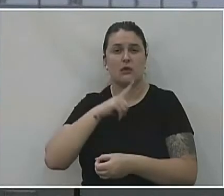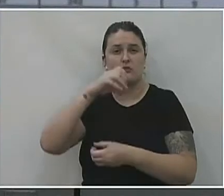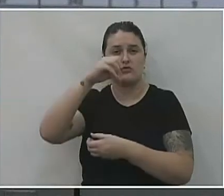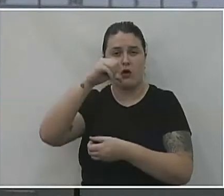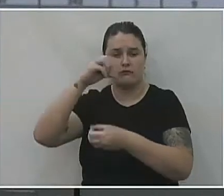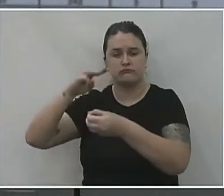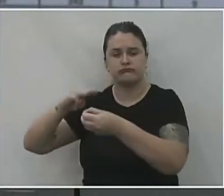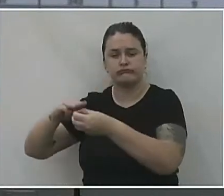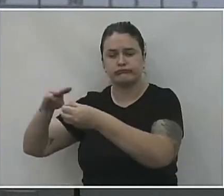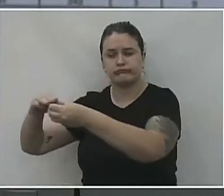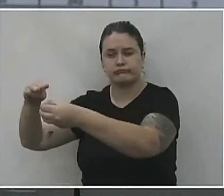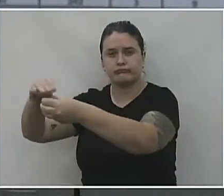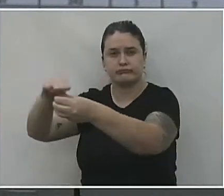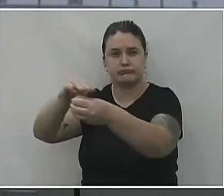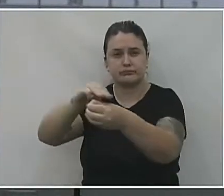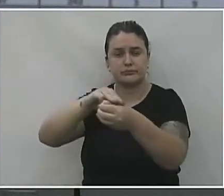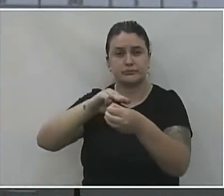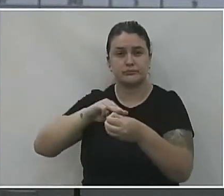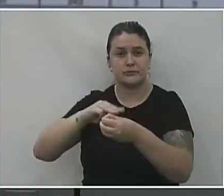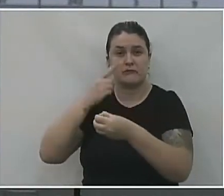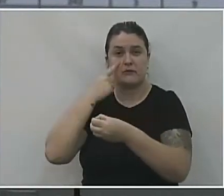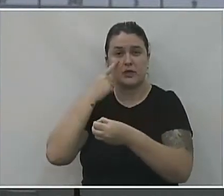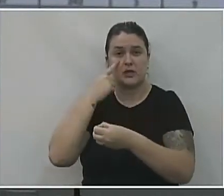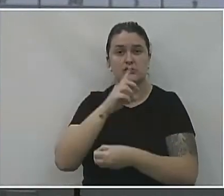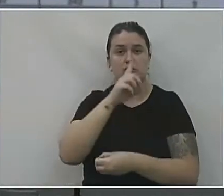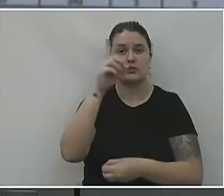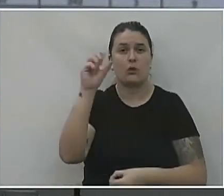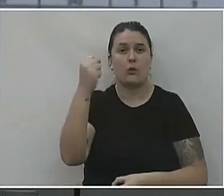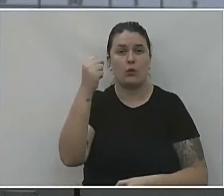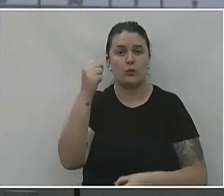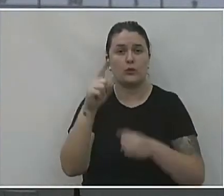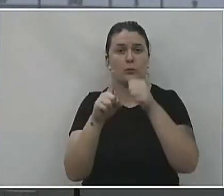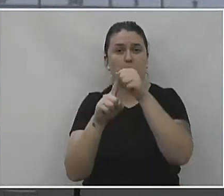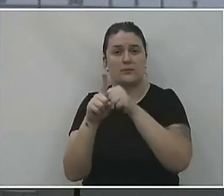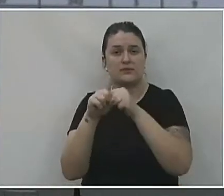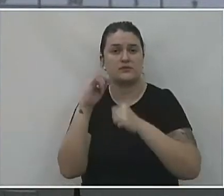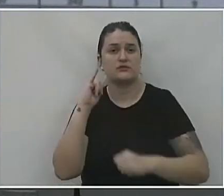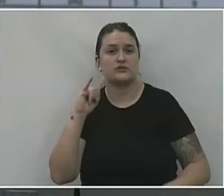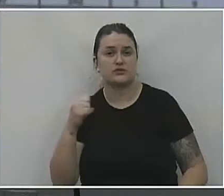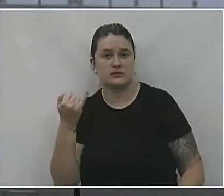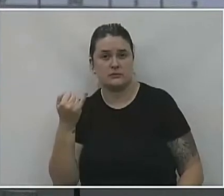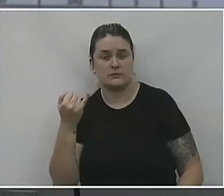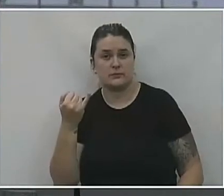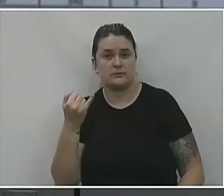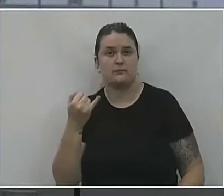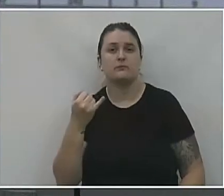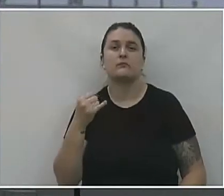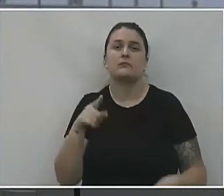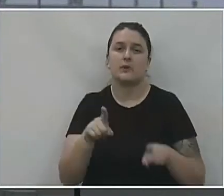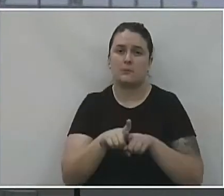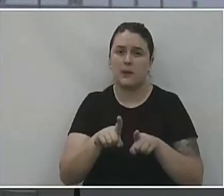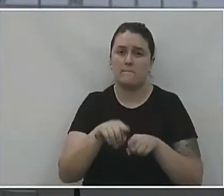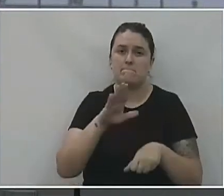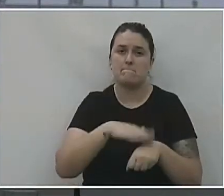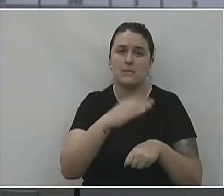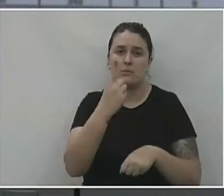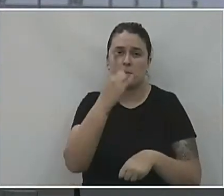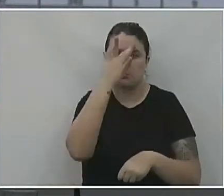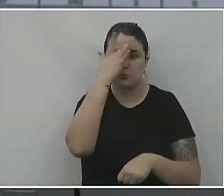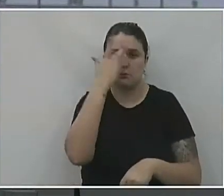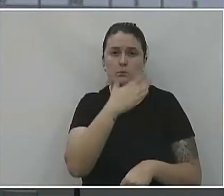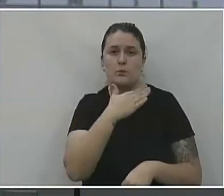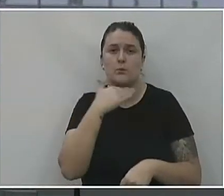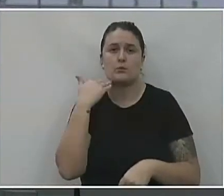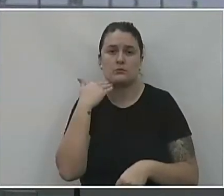municípios, E esse aqui é do dia 8 de janeiro, né? Que houve mais um óbito, então, no começo ali,